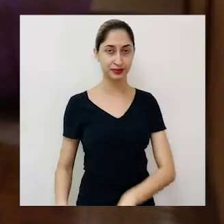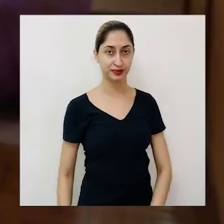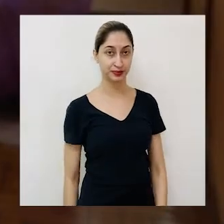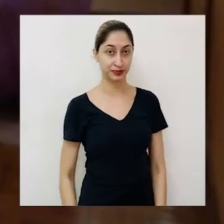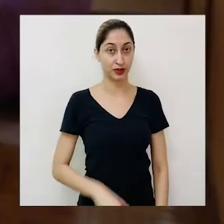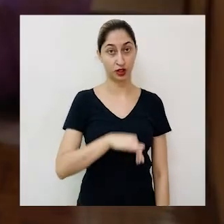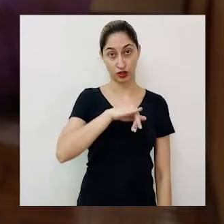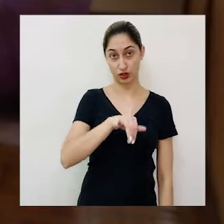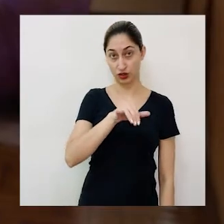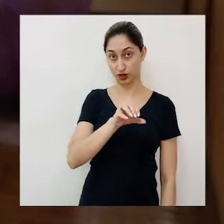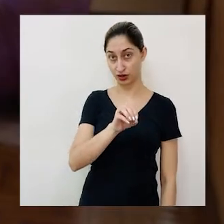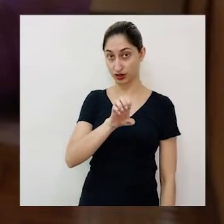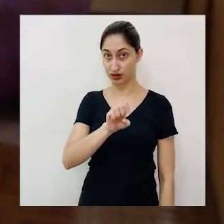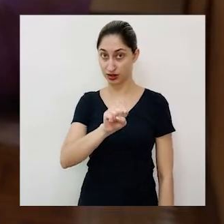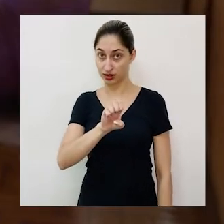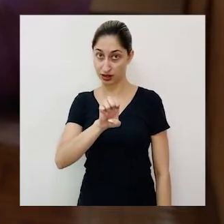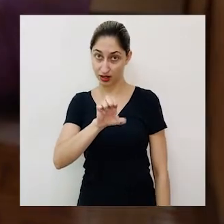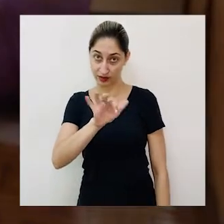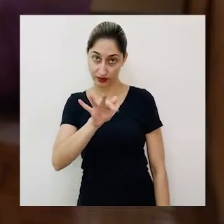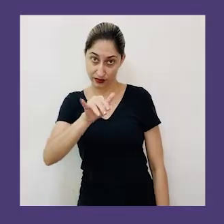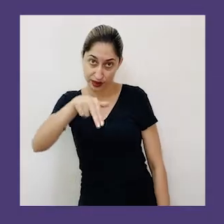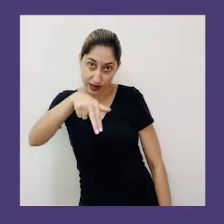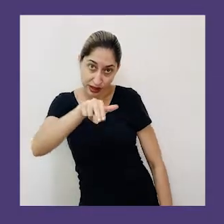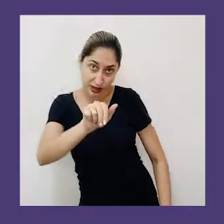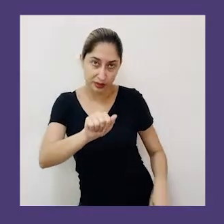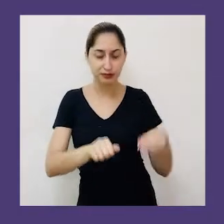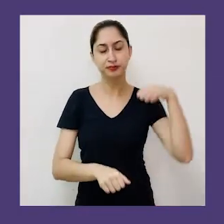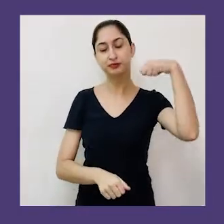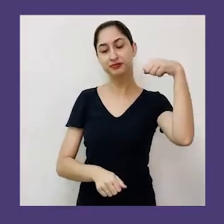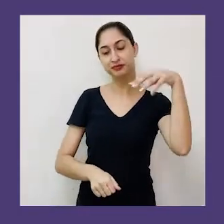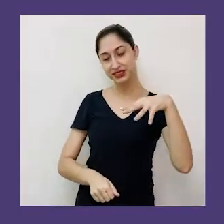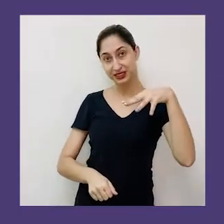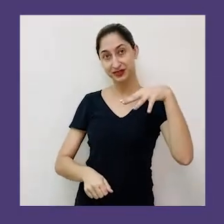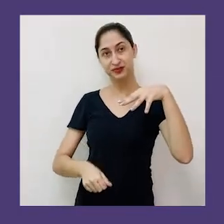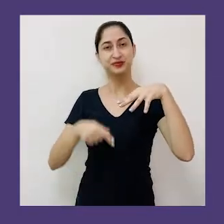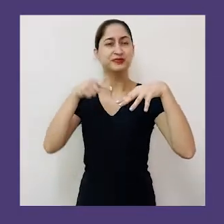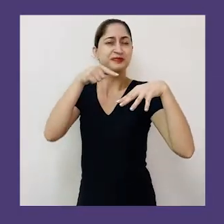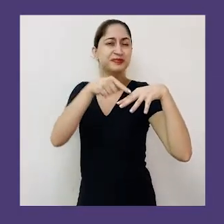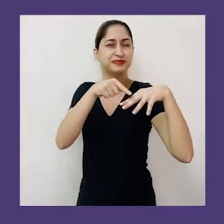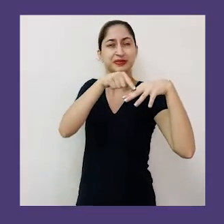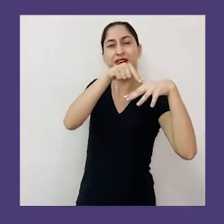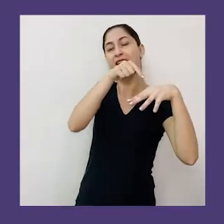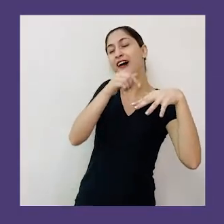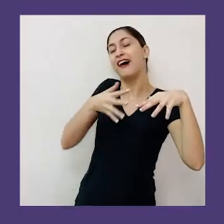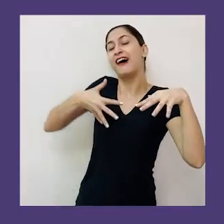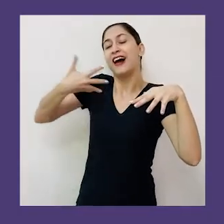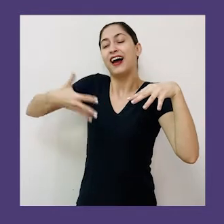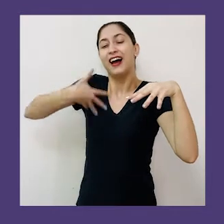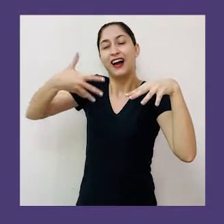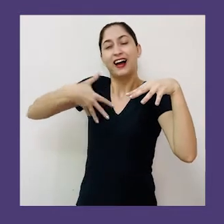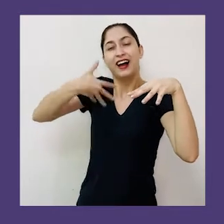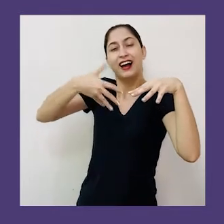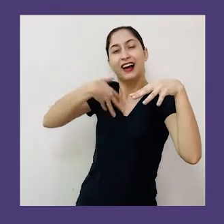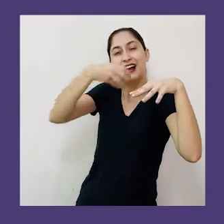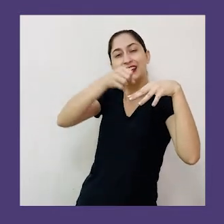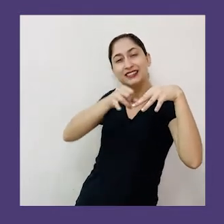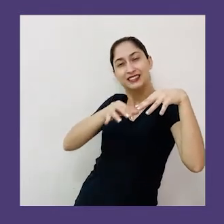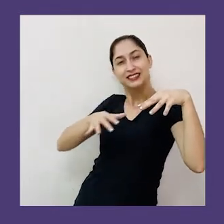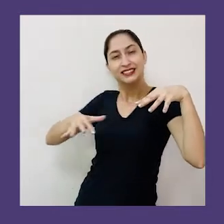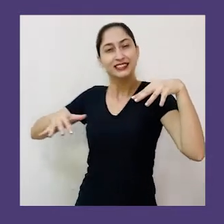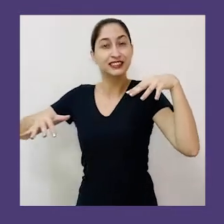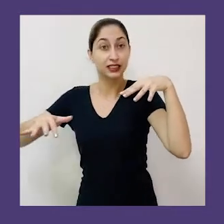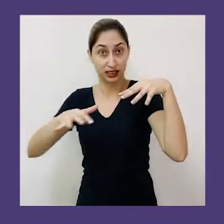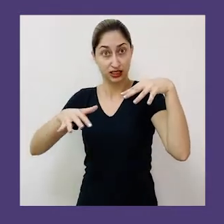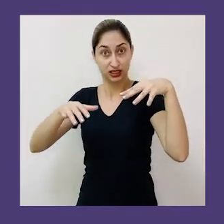vê tudo do alto. Quando sua luz é acesa, irradia alegria. Mas se sua lâmpada